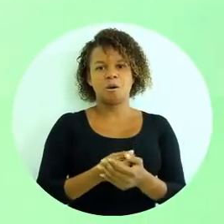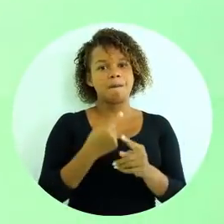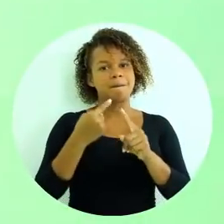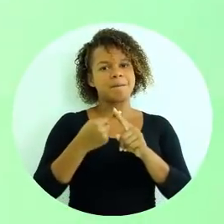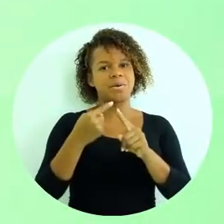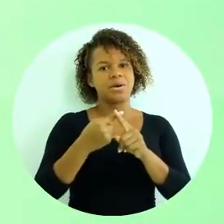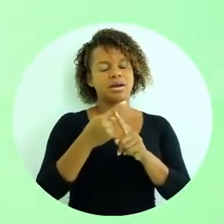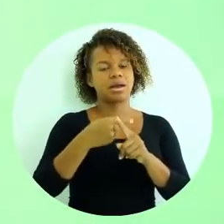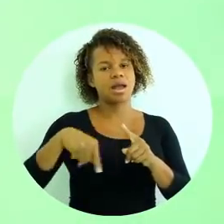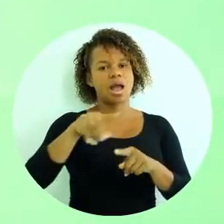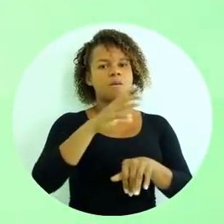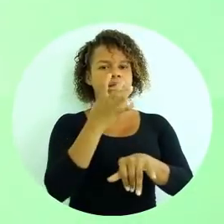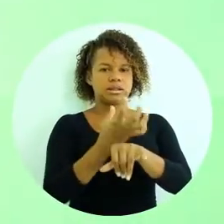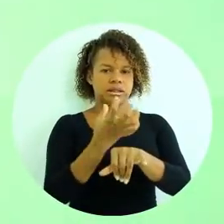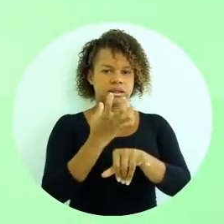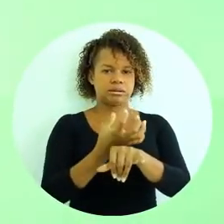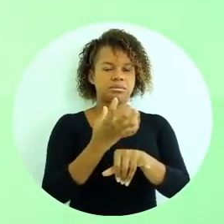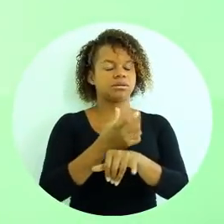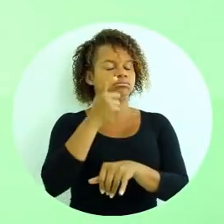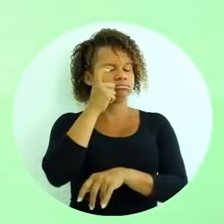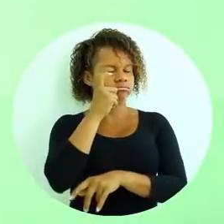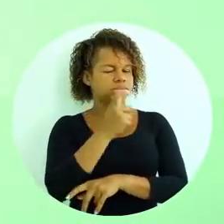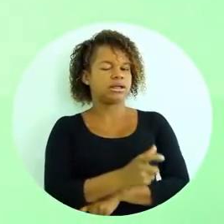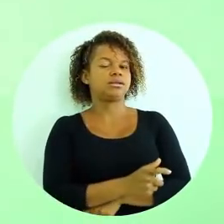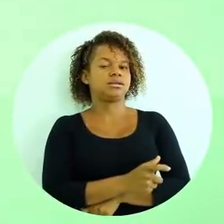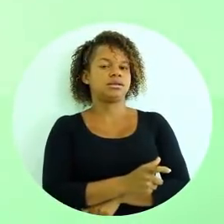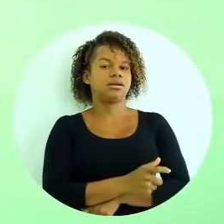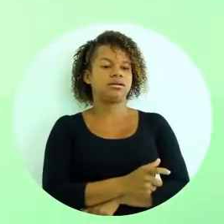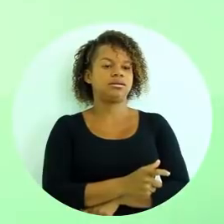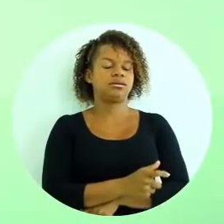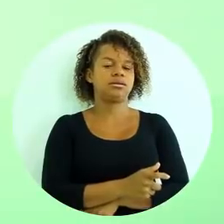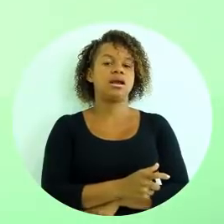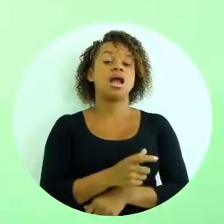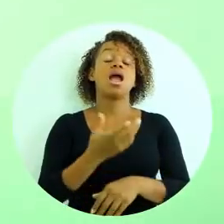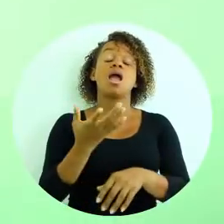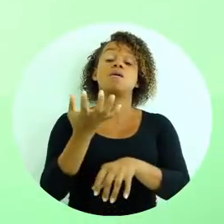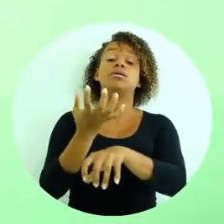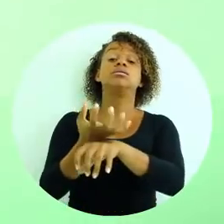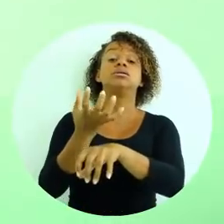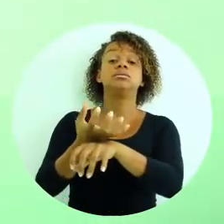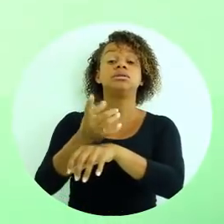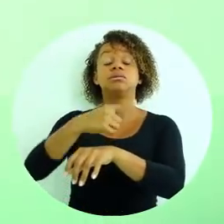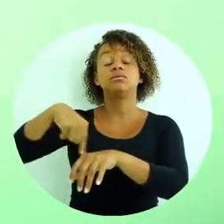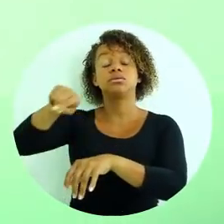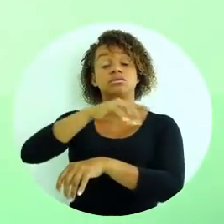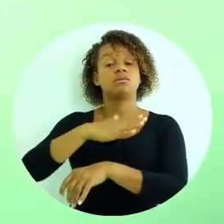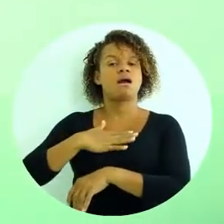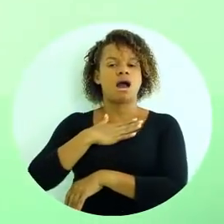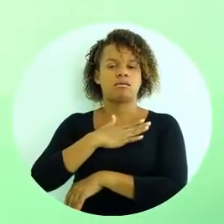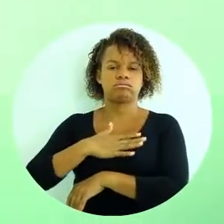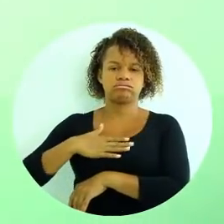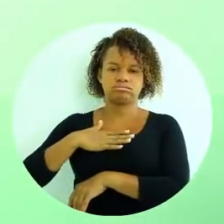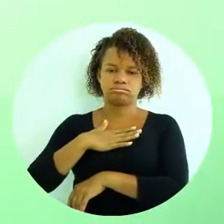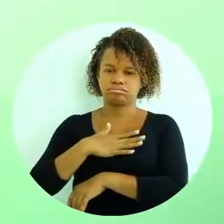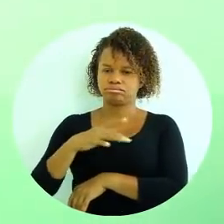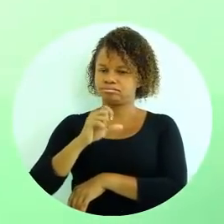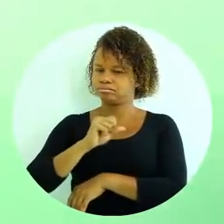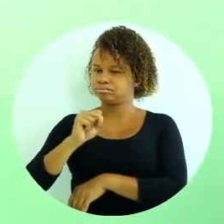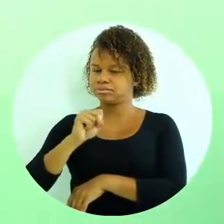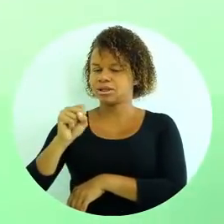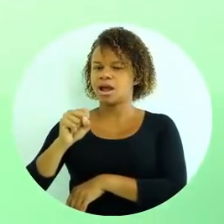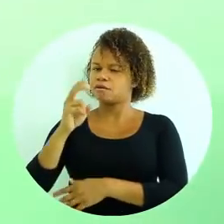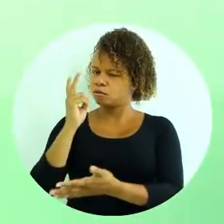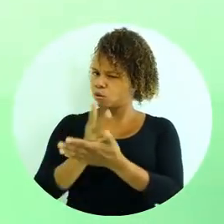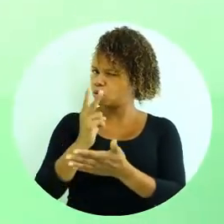mas persistam. É uma matéria muito interessante, é uma matéria que vocês vão